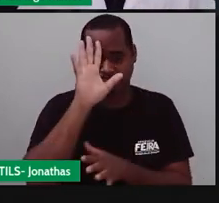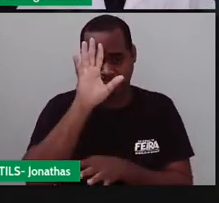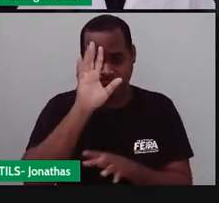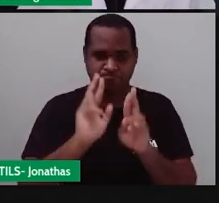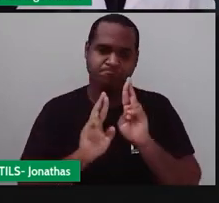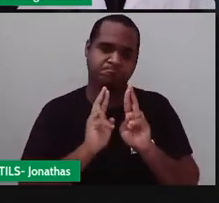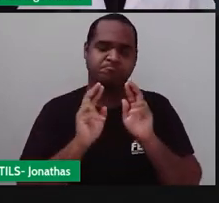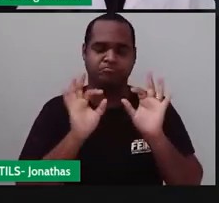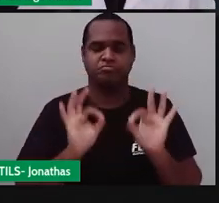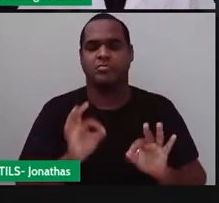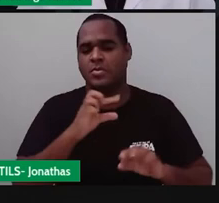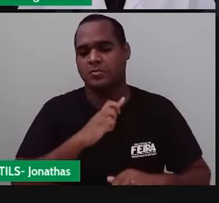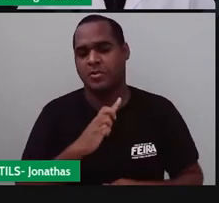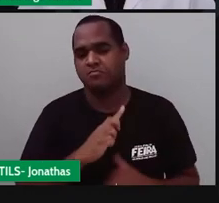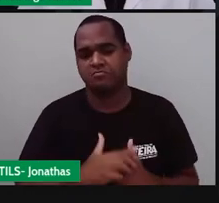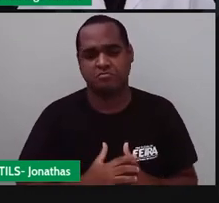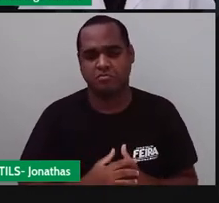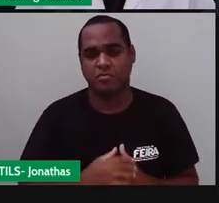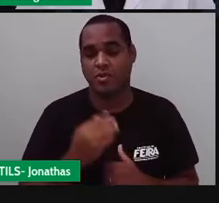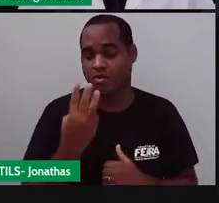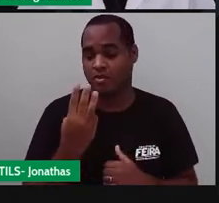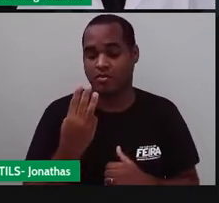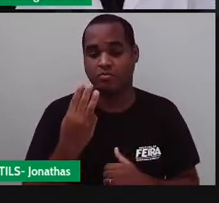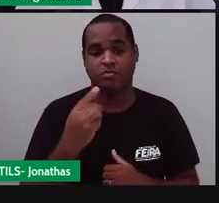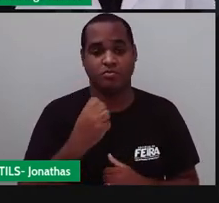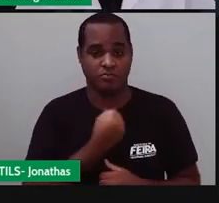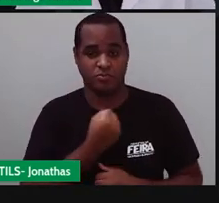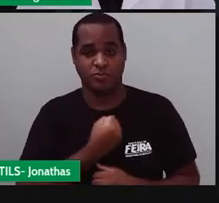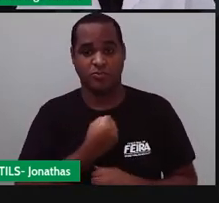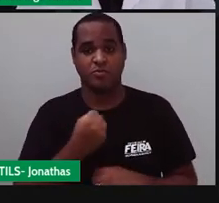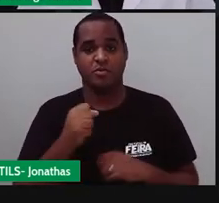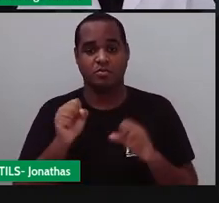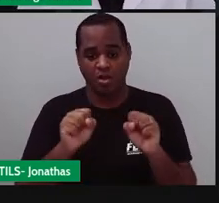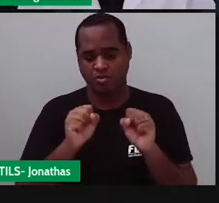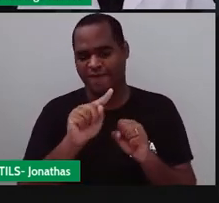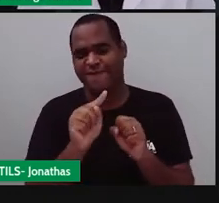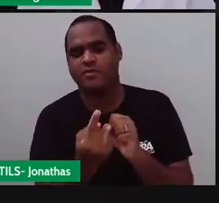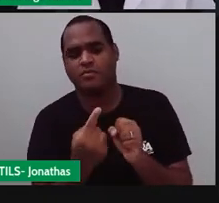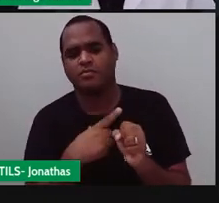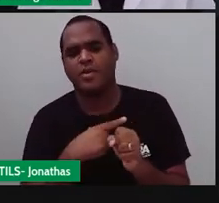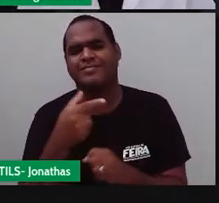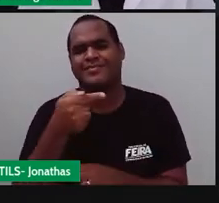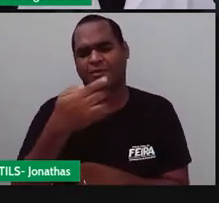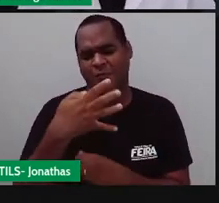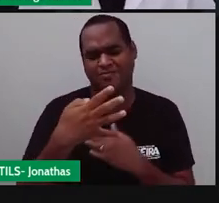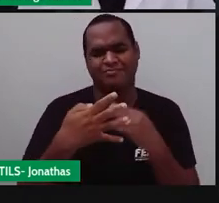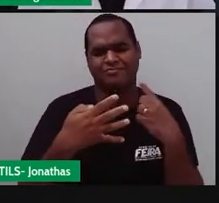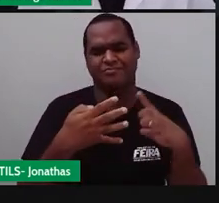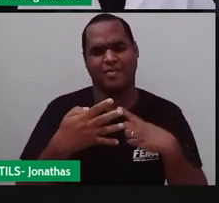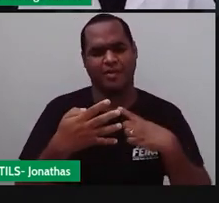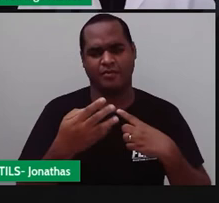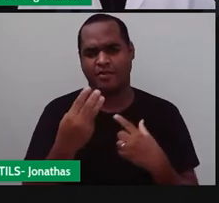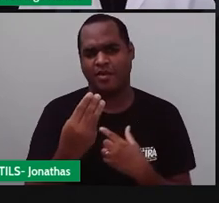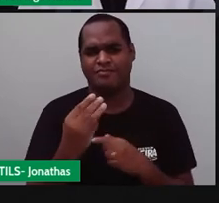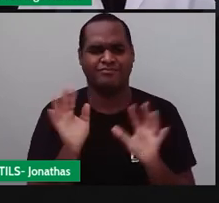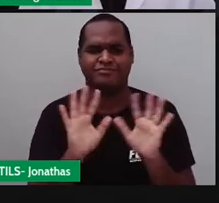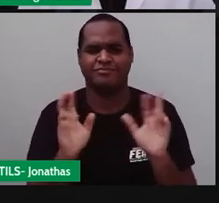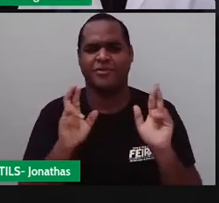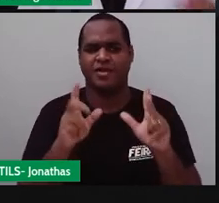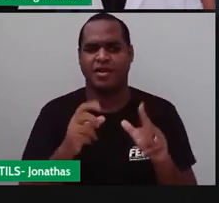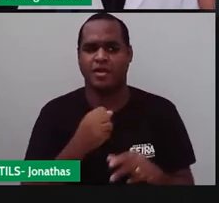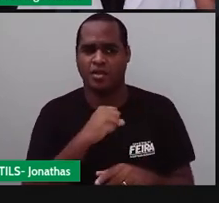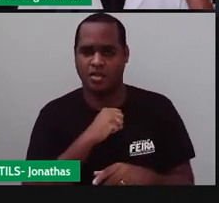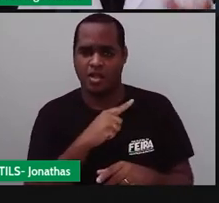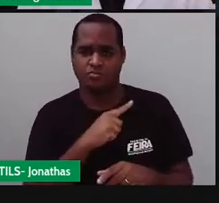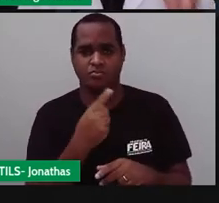três números que tem que ficar depois da vírgula professor só que o 74 não tem três algarismos só tem